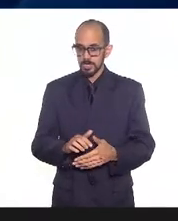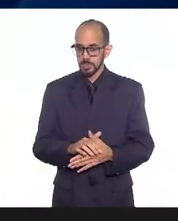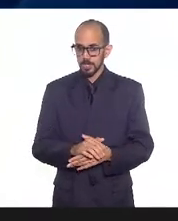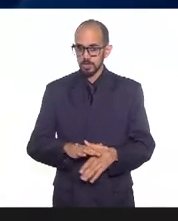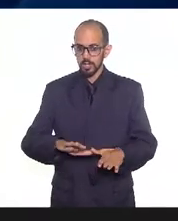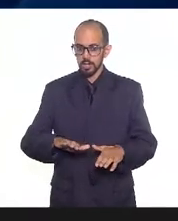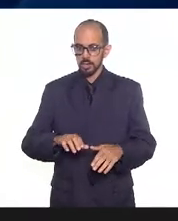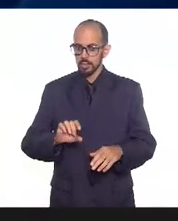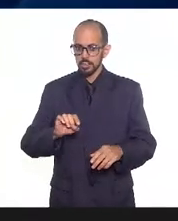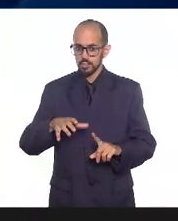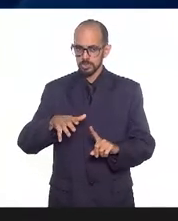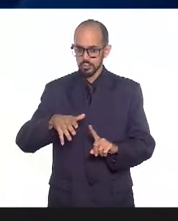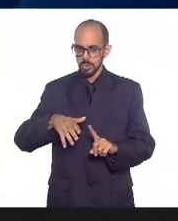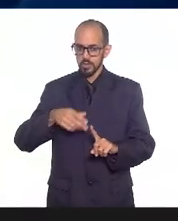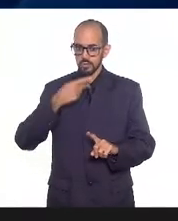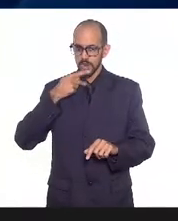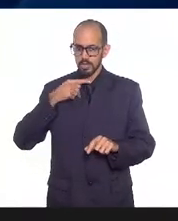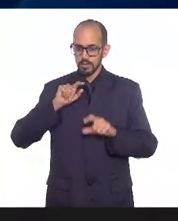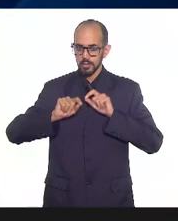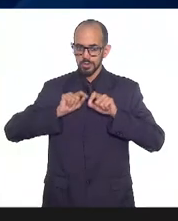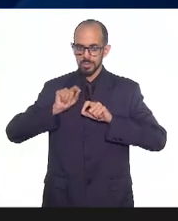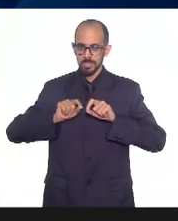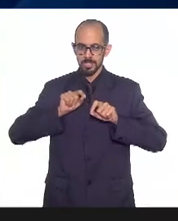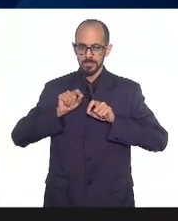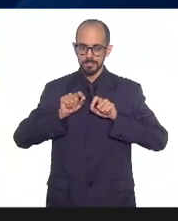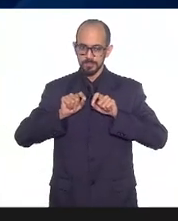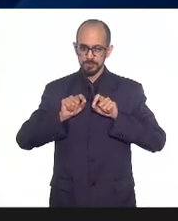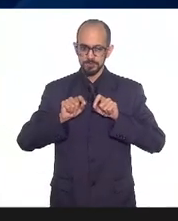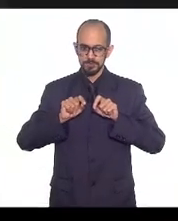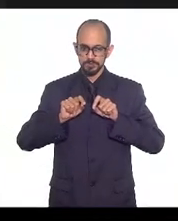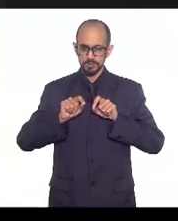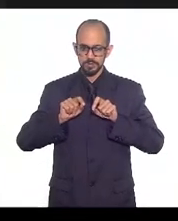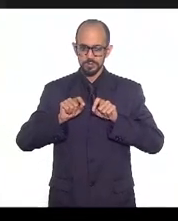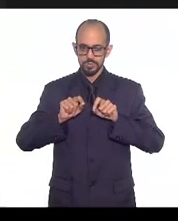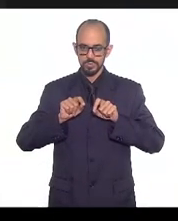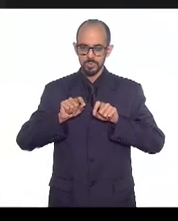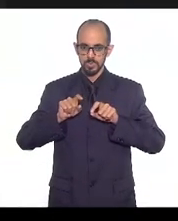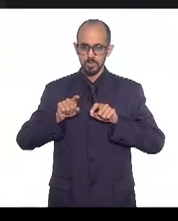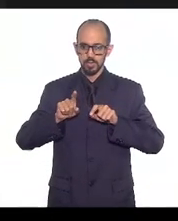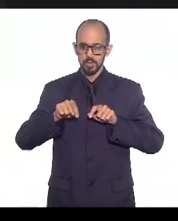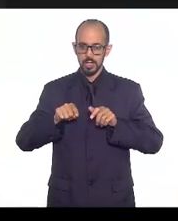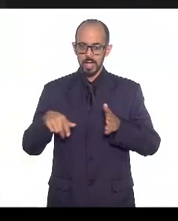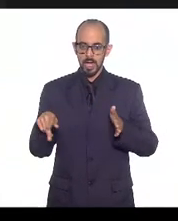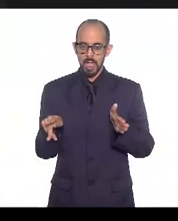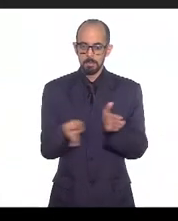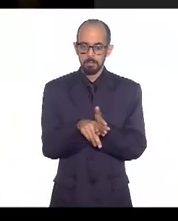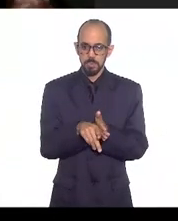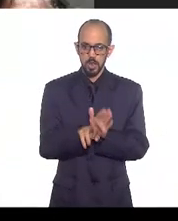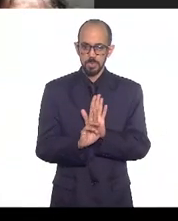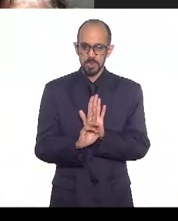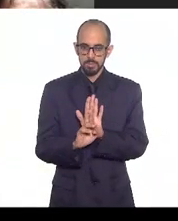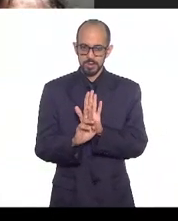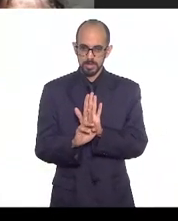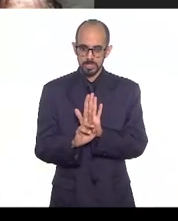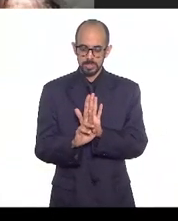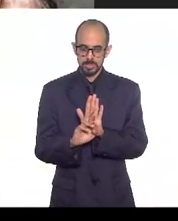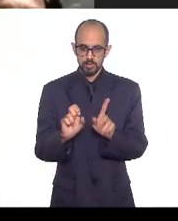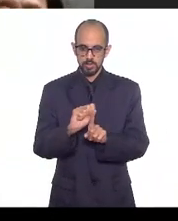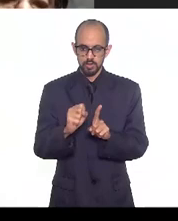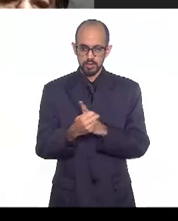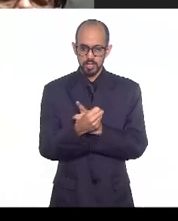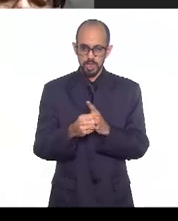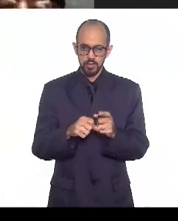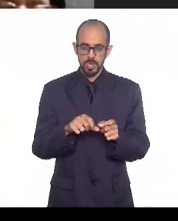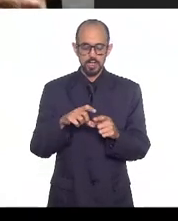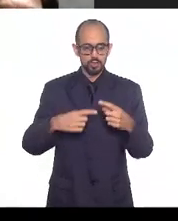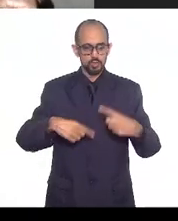comentando desculpa estava comentando aqui com a Heralda da falta da representação social naquela discussão da alteração